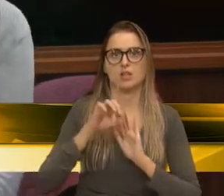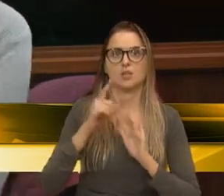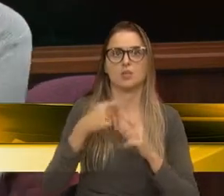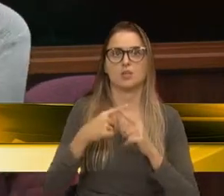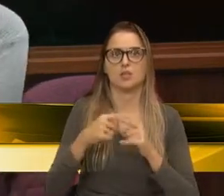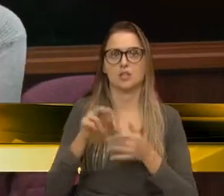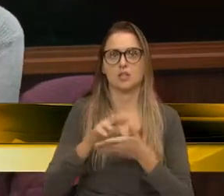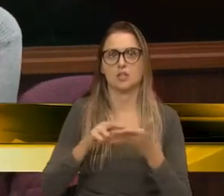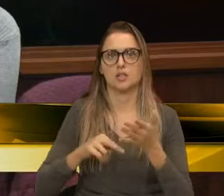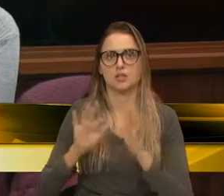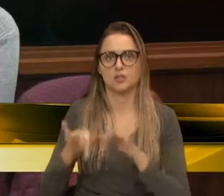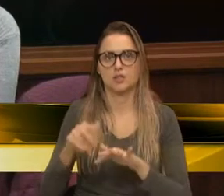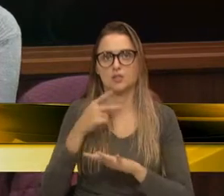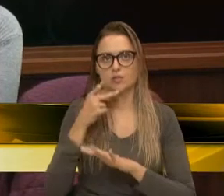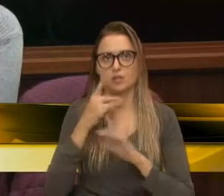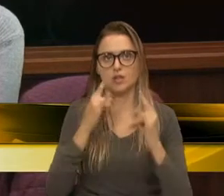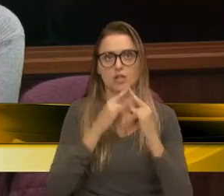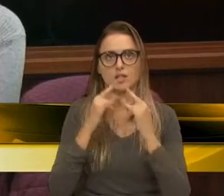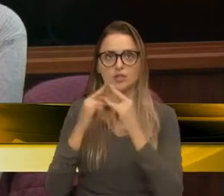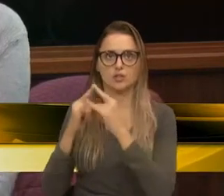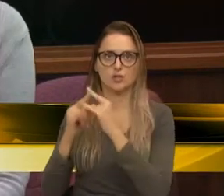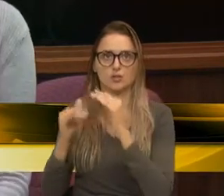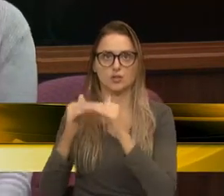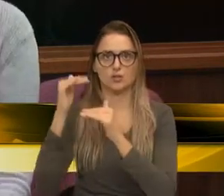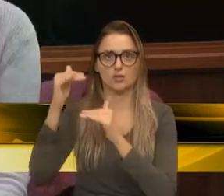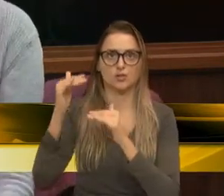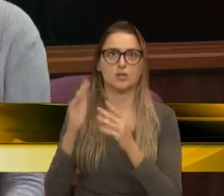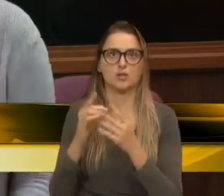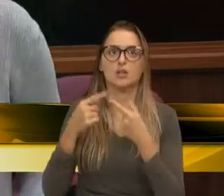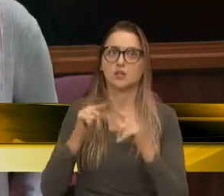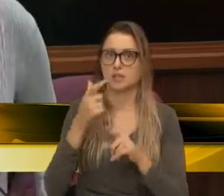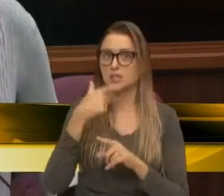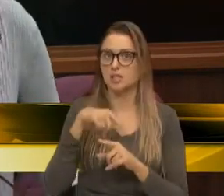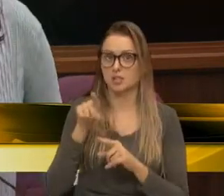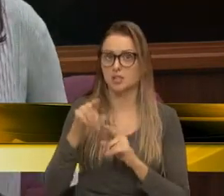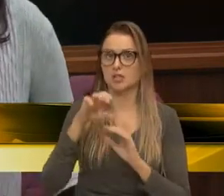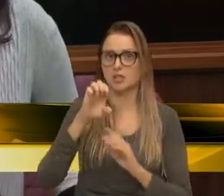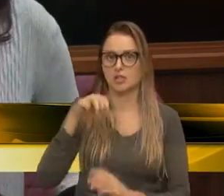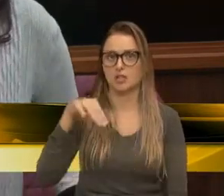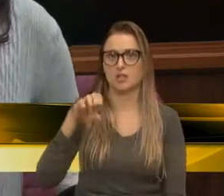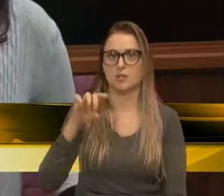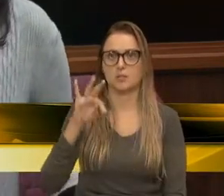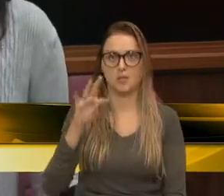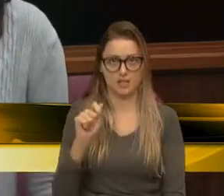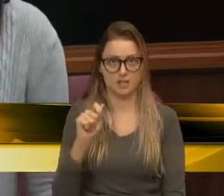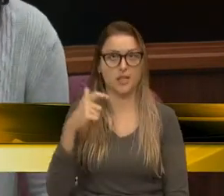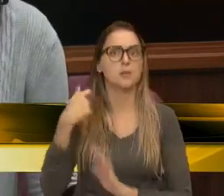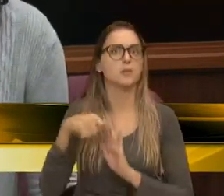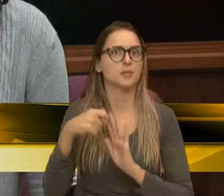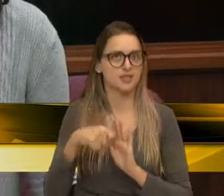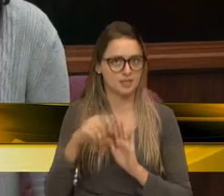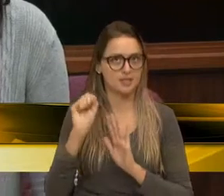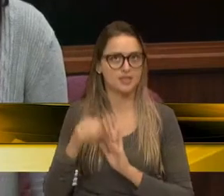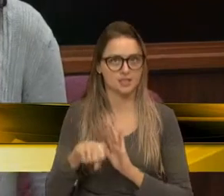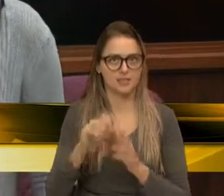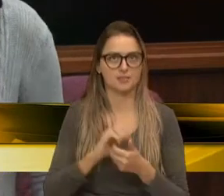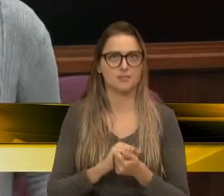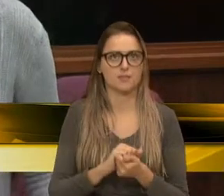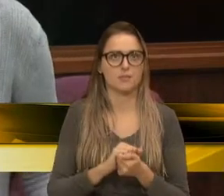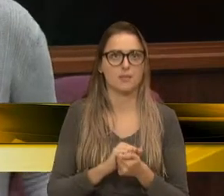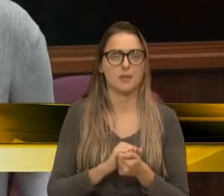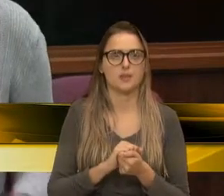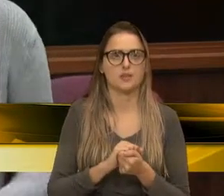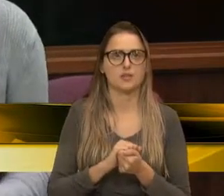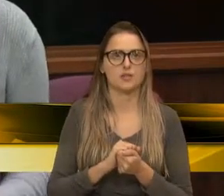redação ele até cita as instituições de ensino superior, mas acho que sim, a emenda precisa deixar mais amplo. Então,